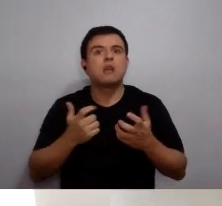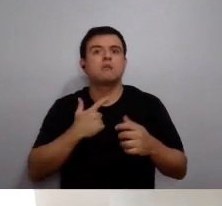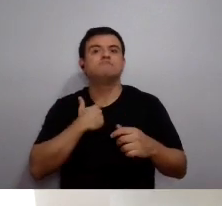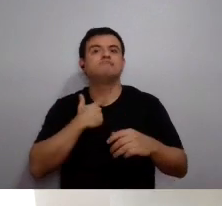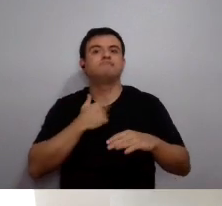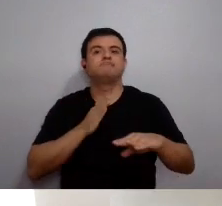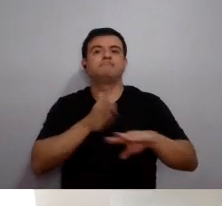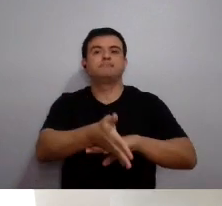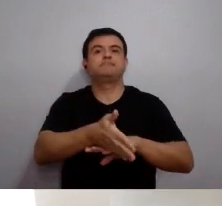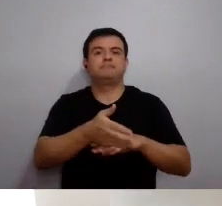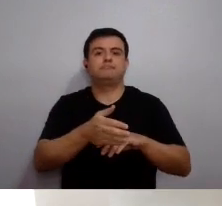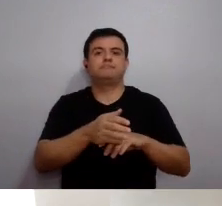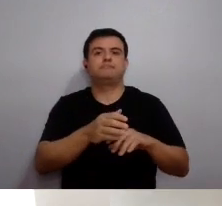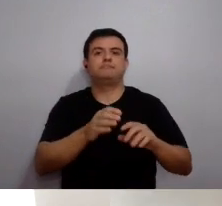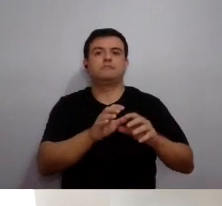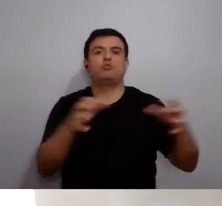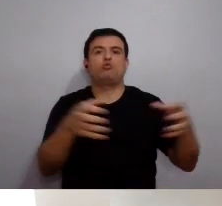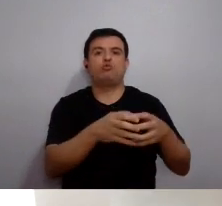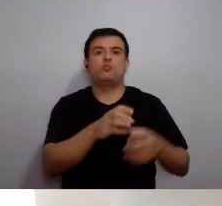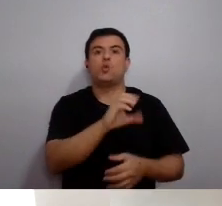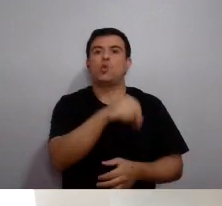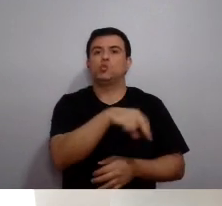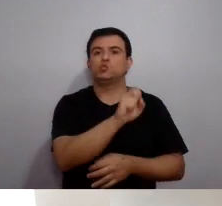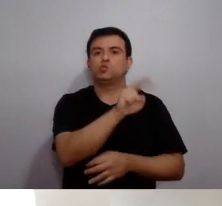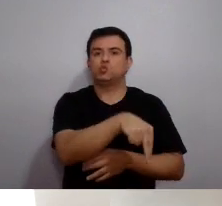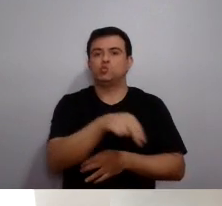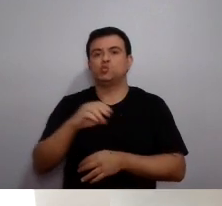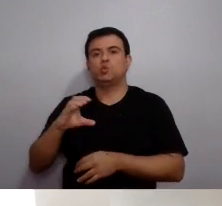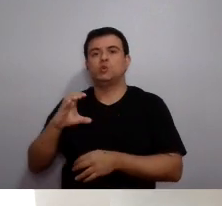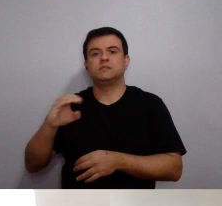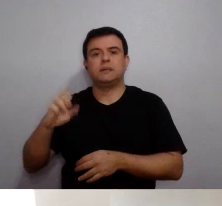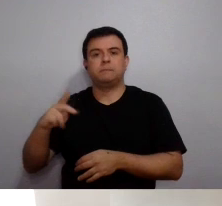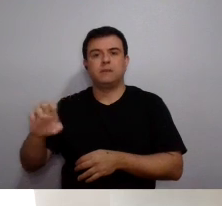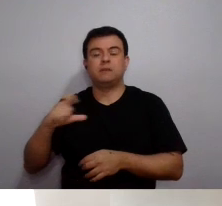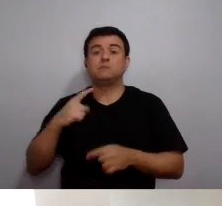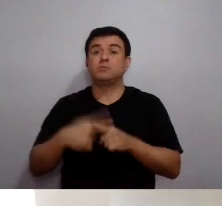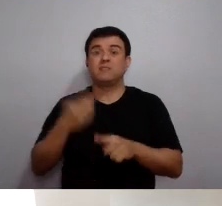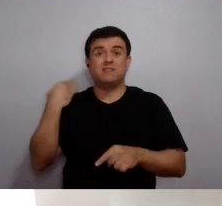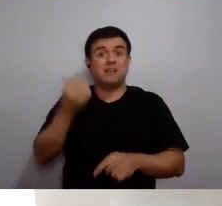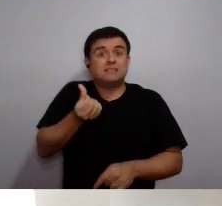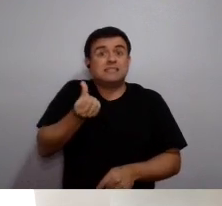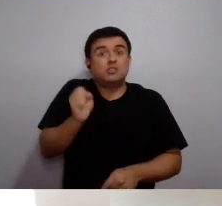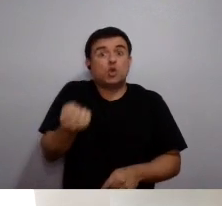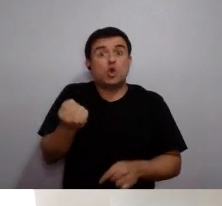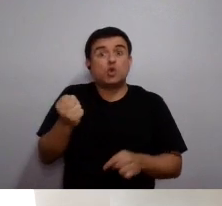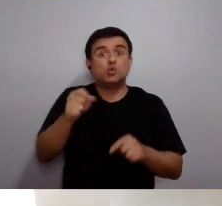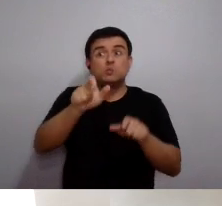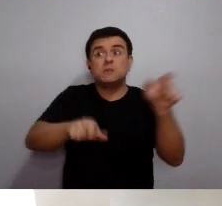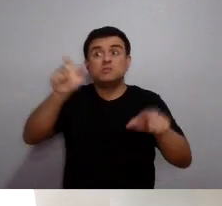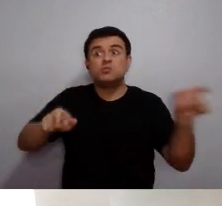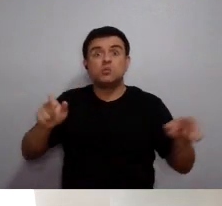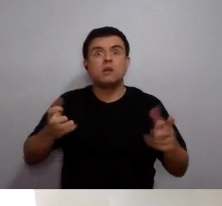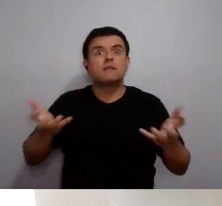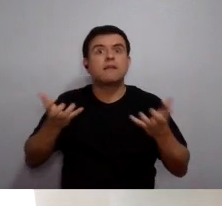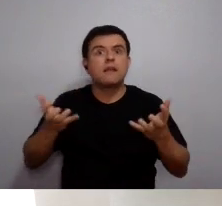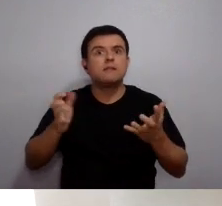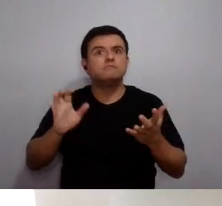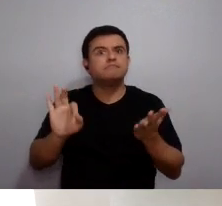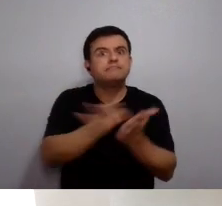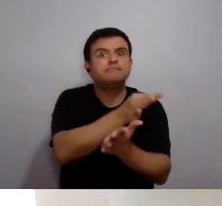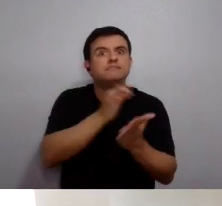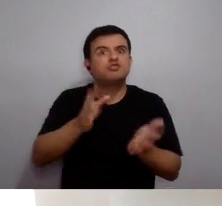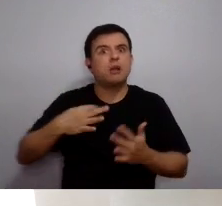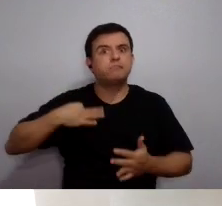representações nos conselhos superiores, o que é natural. O fato de haver 68 chapas inscritas para ocupar essas